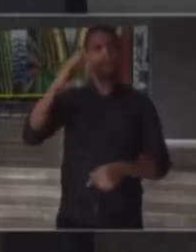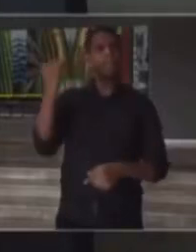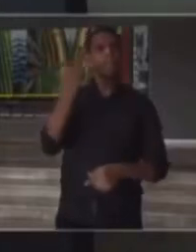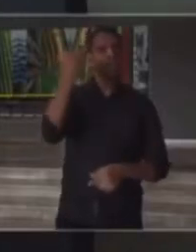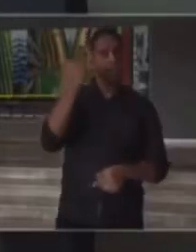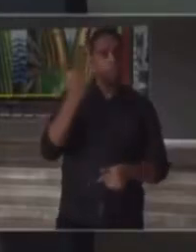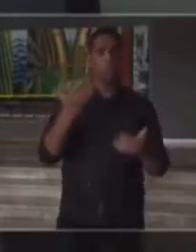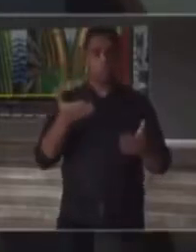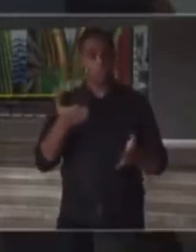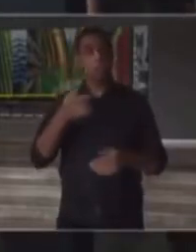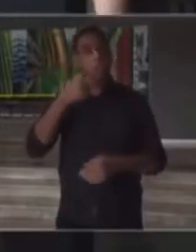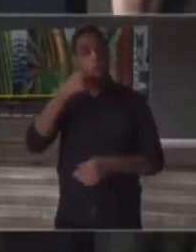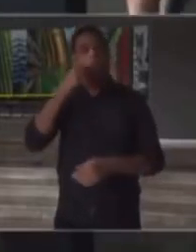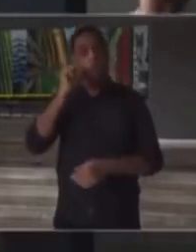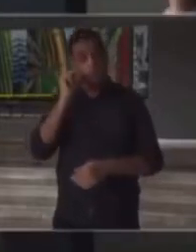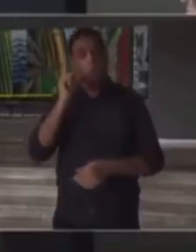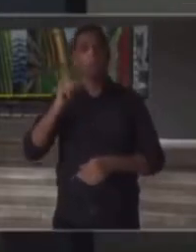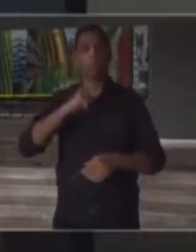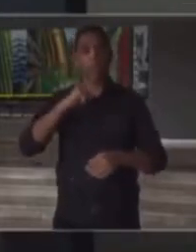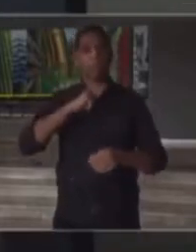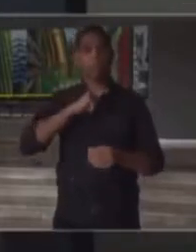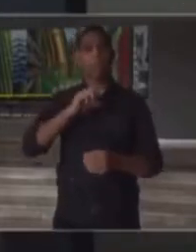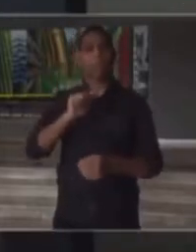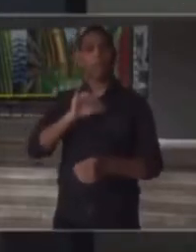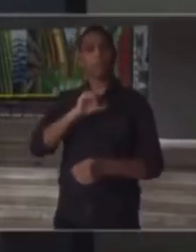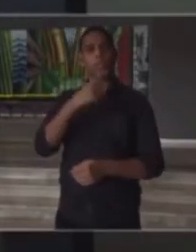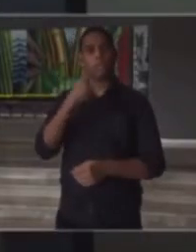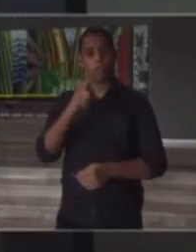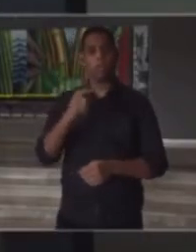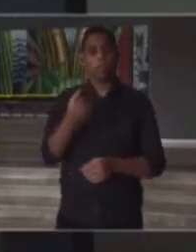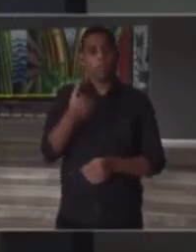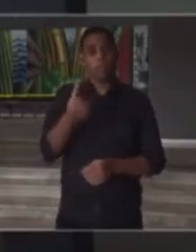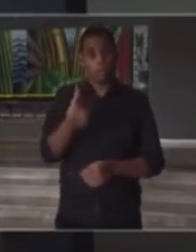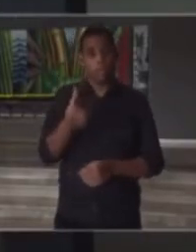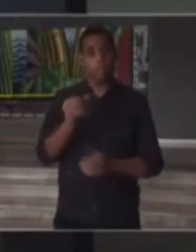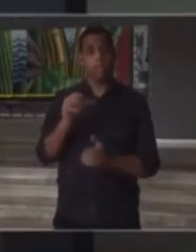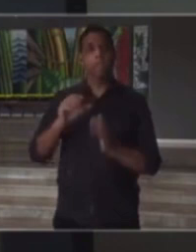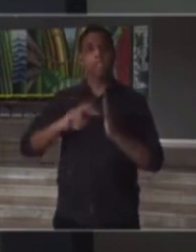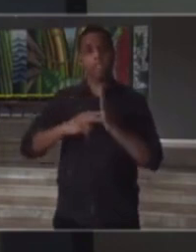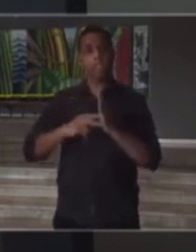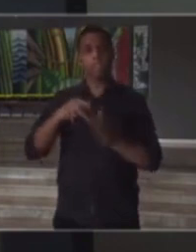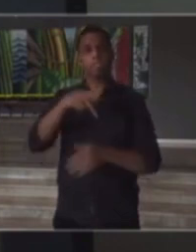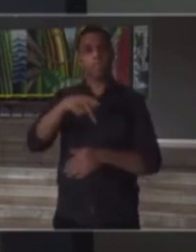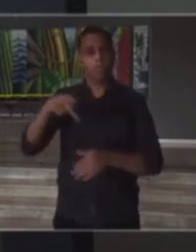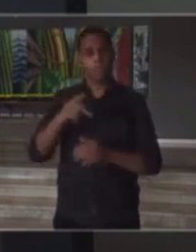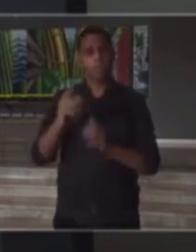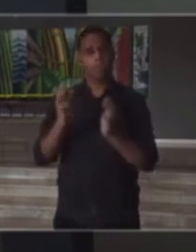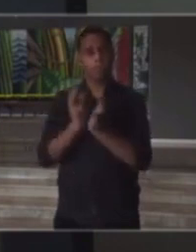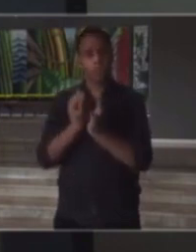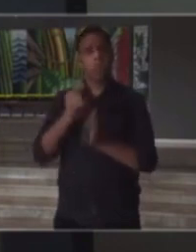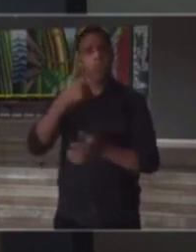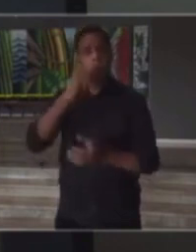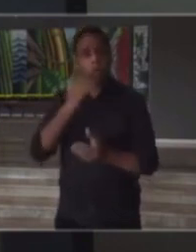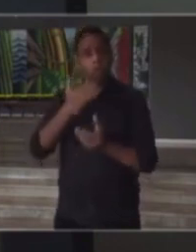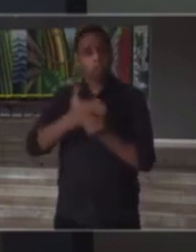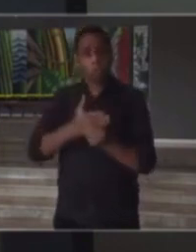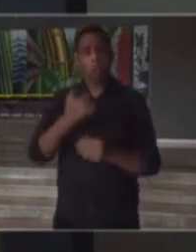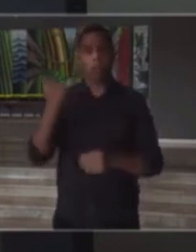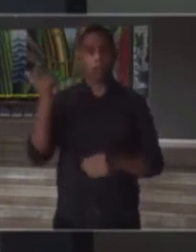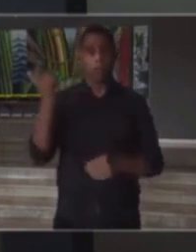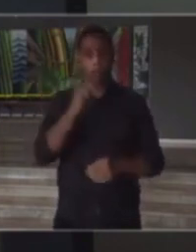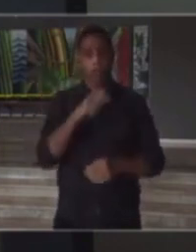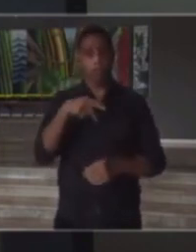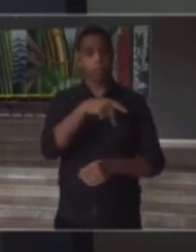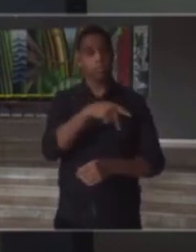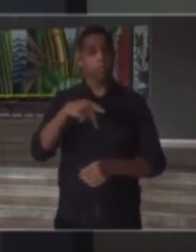Junto disso, ontem teve também uma ação civil pública movida por seis sindicatos de professores que conseguiu aí com que